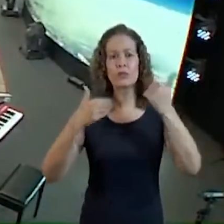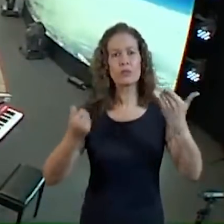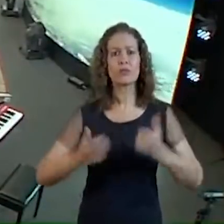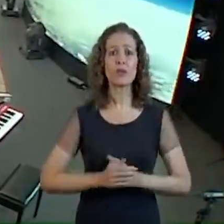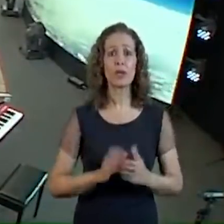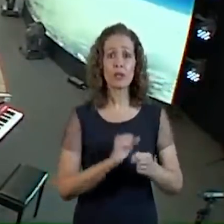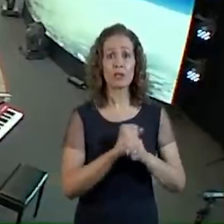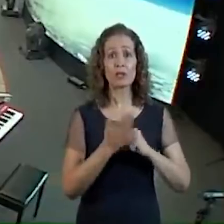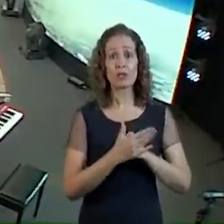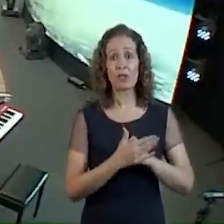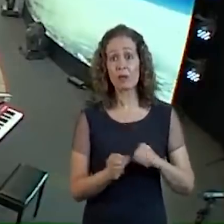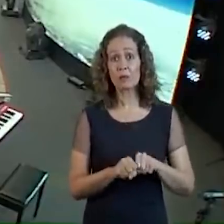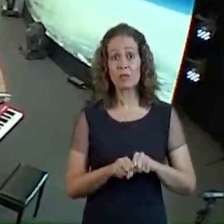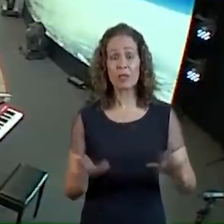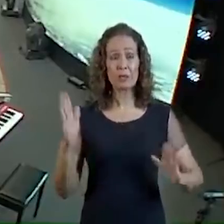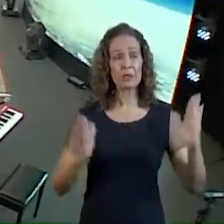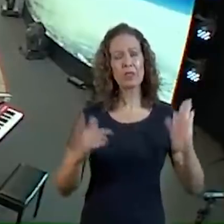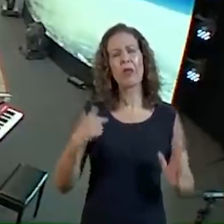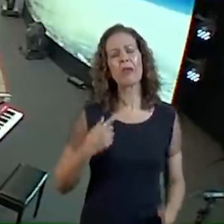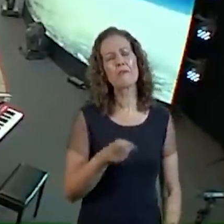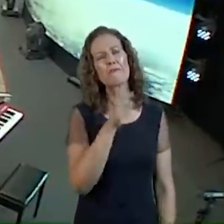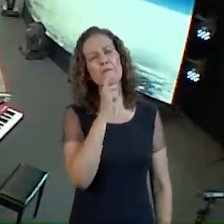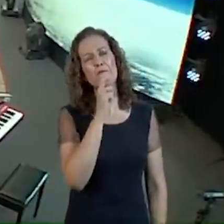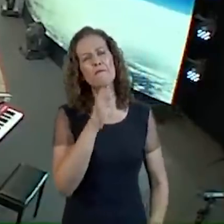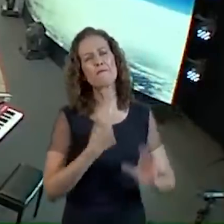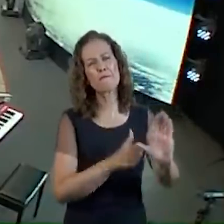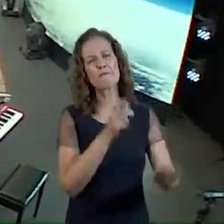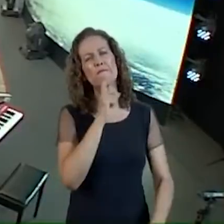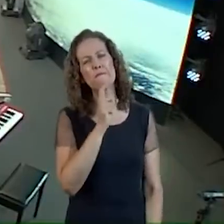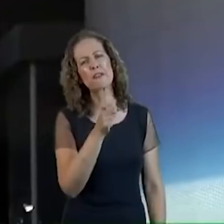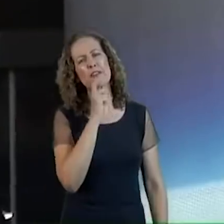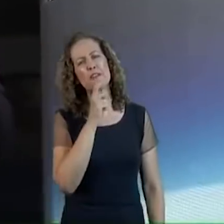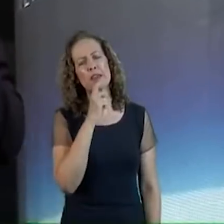pandemia começou Eu esfriei Falei, vou vontade de te plantar a mão na cara